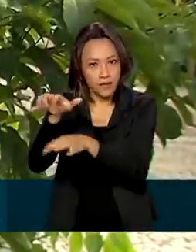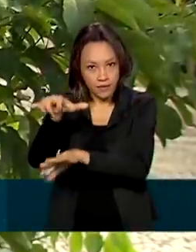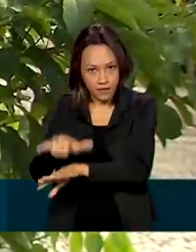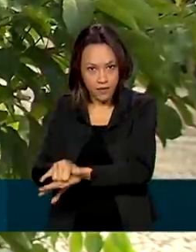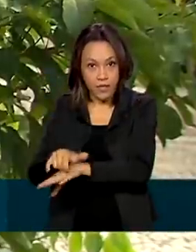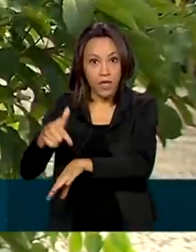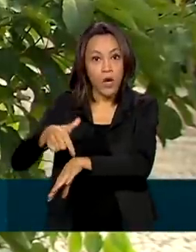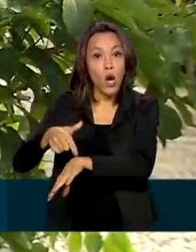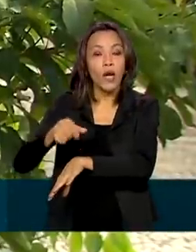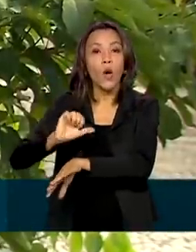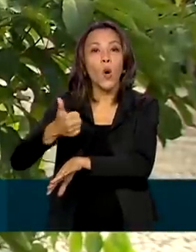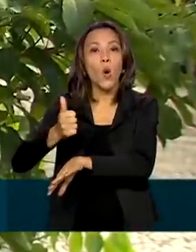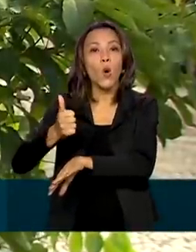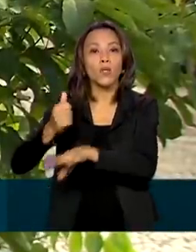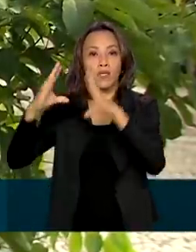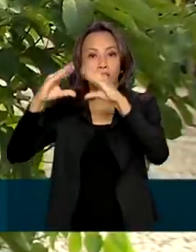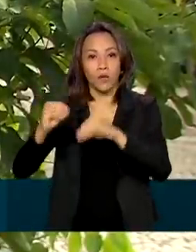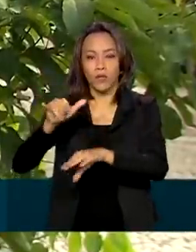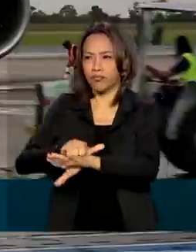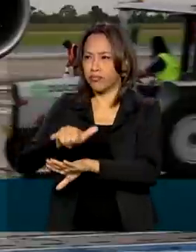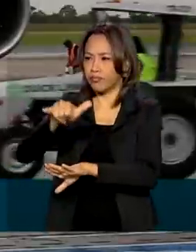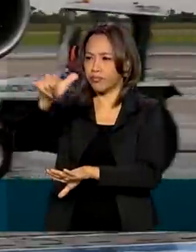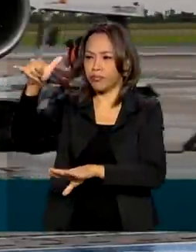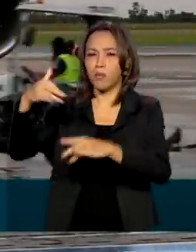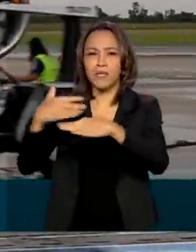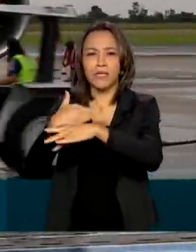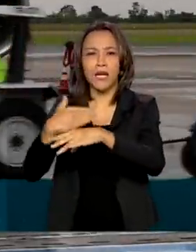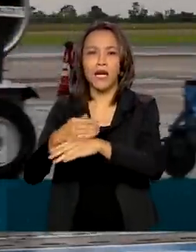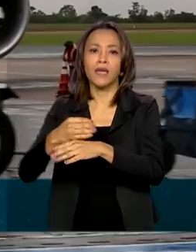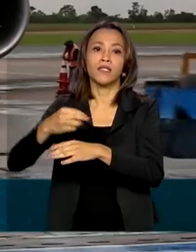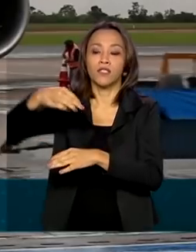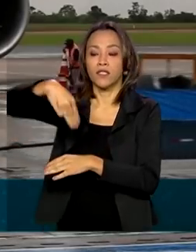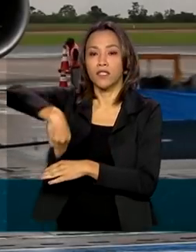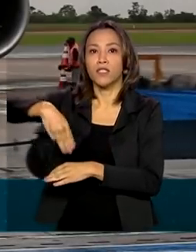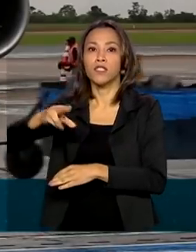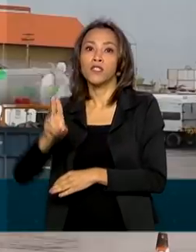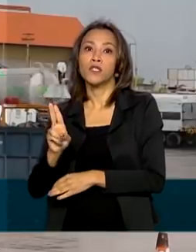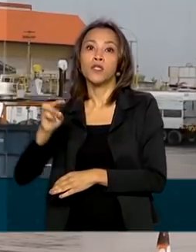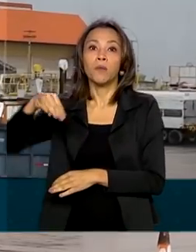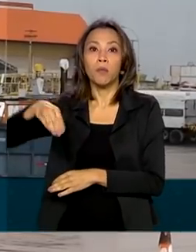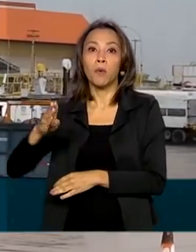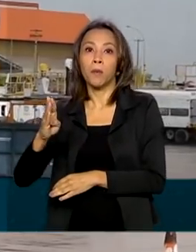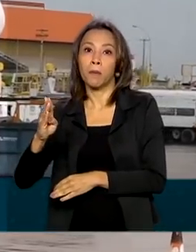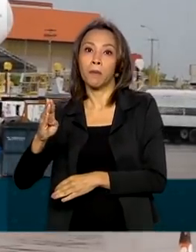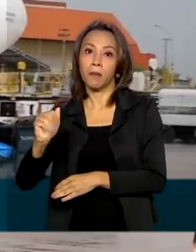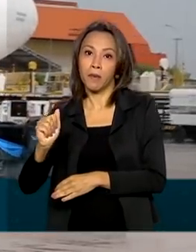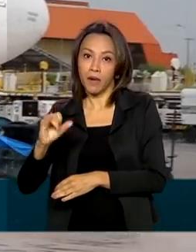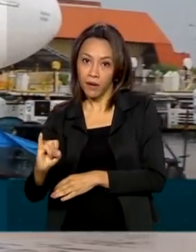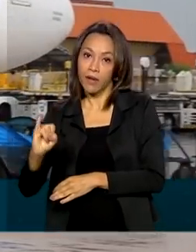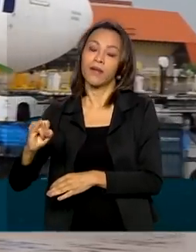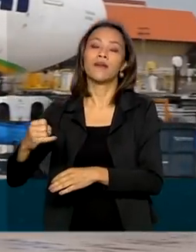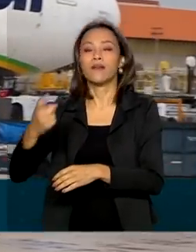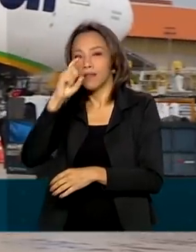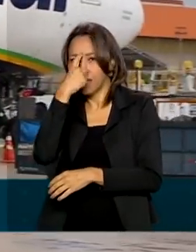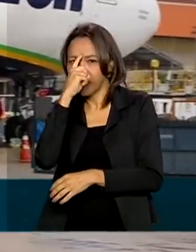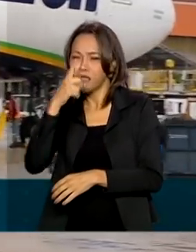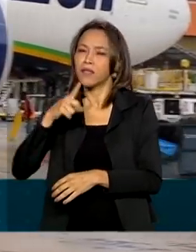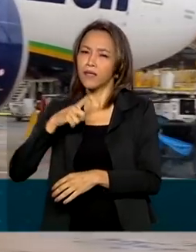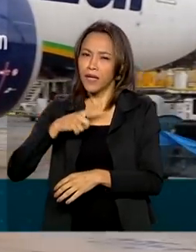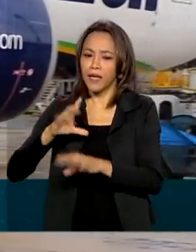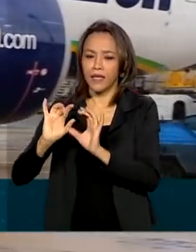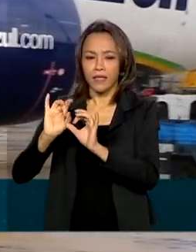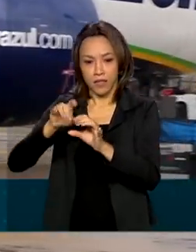11 da noite com destino a Mumbai, na Índia. A viagem dura cerca de 15 horas. A aeronave tem contêineres especiais para